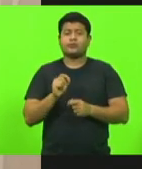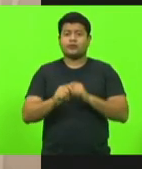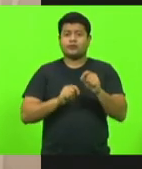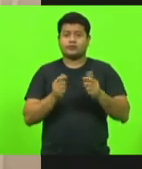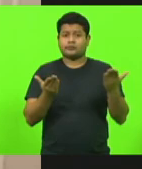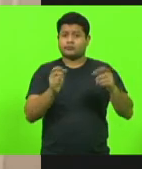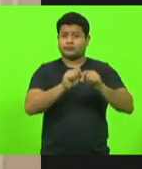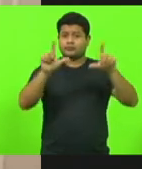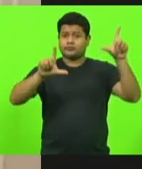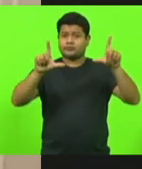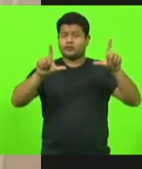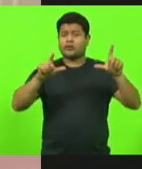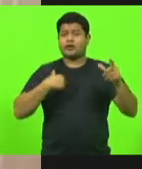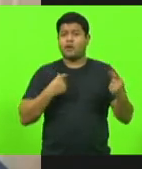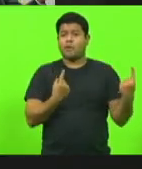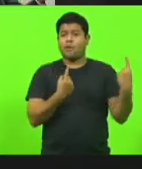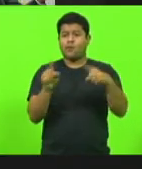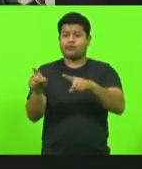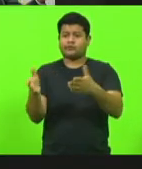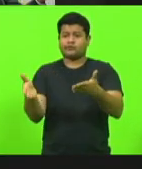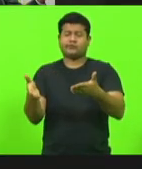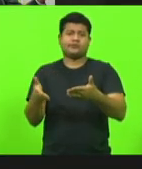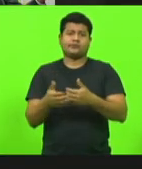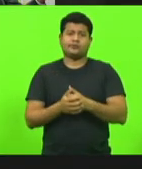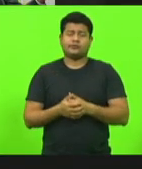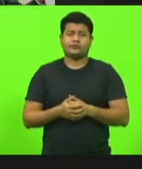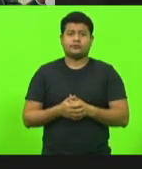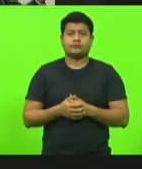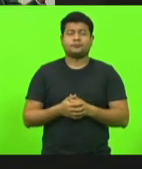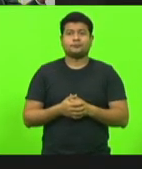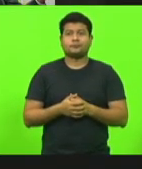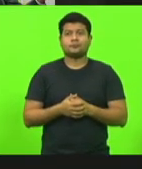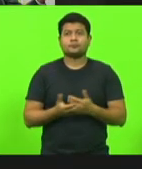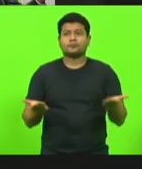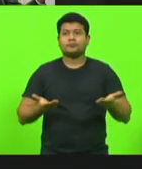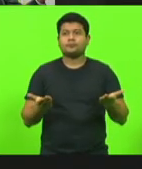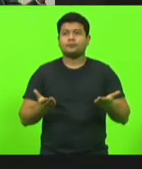e com os nobres deputados. Um abraço. Enoro, senhor presidente.